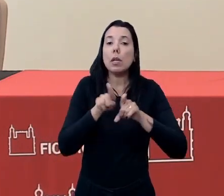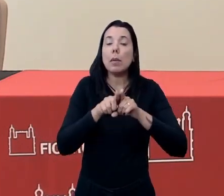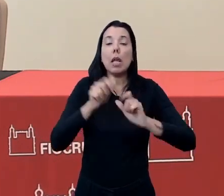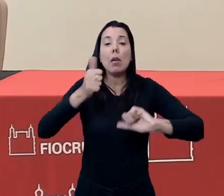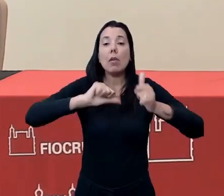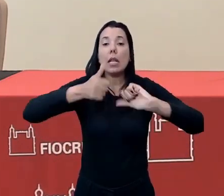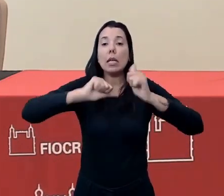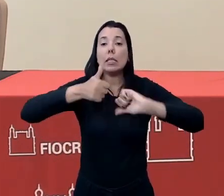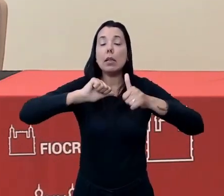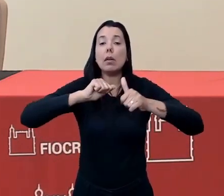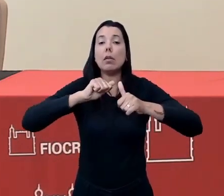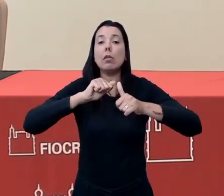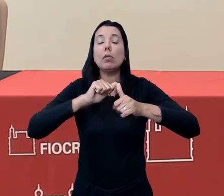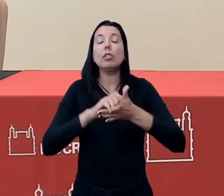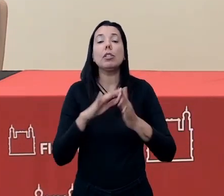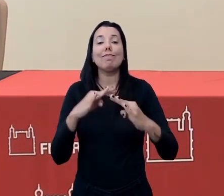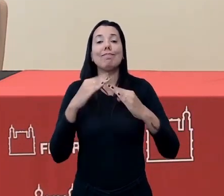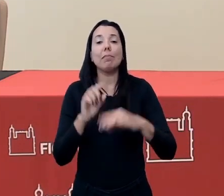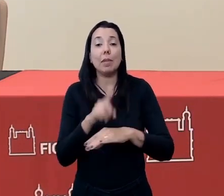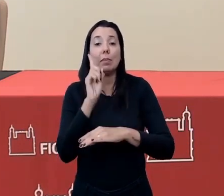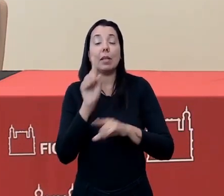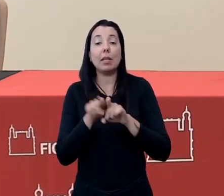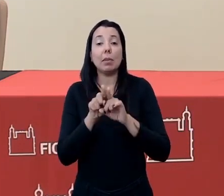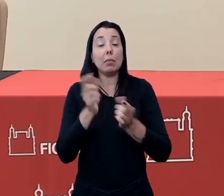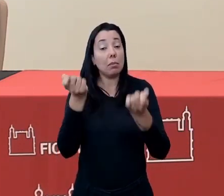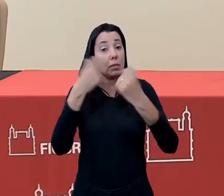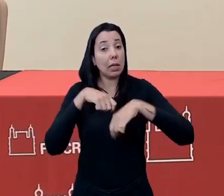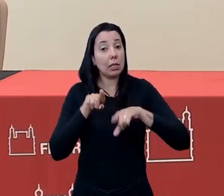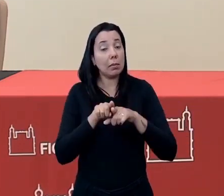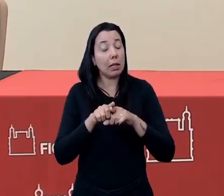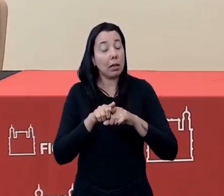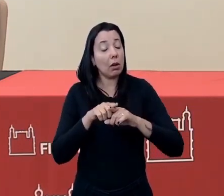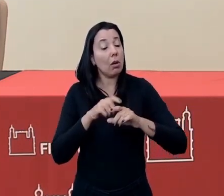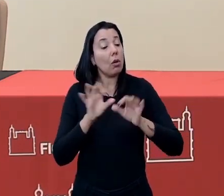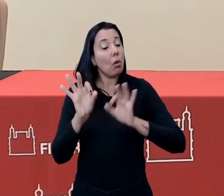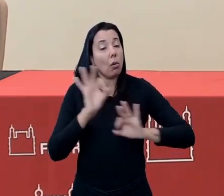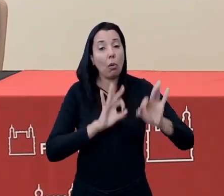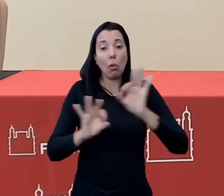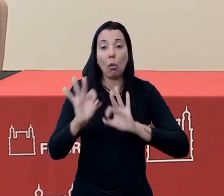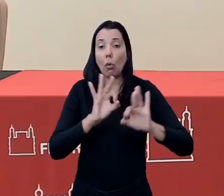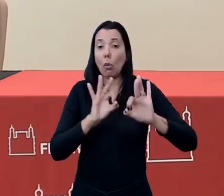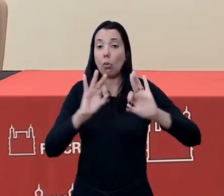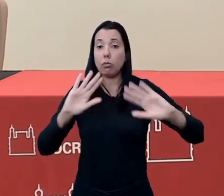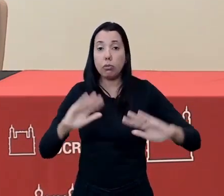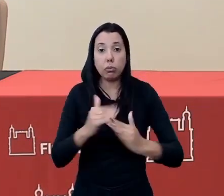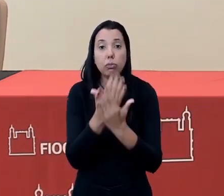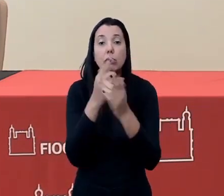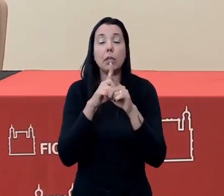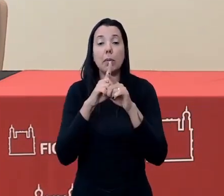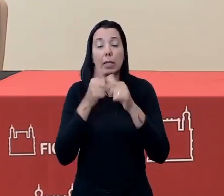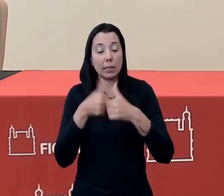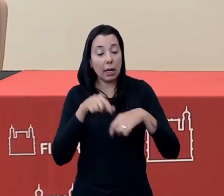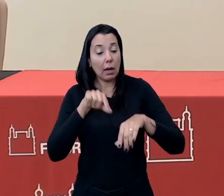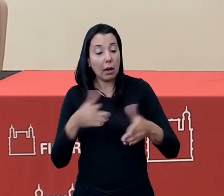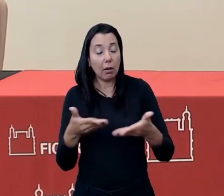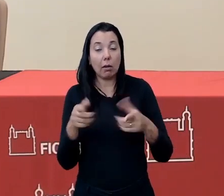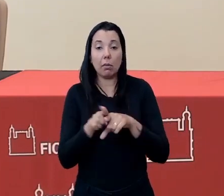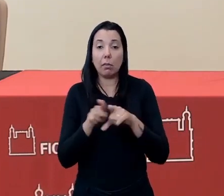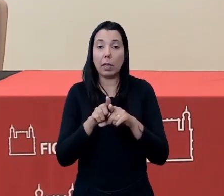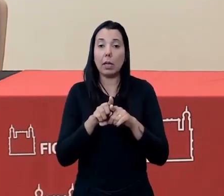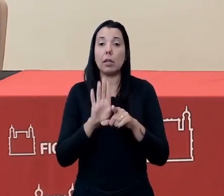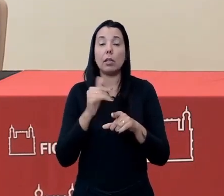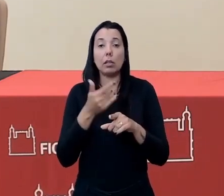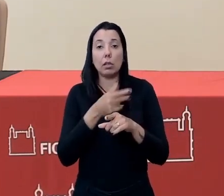avaliação das ações de atenção primária, como também a possibilidade de a gente construir uma grande rede, é isso que está em curso aqui com os nossos